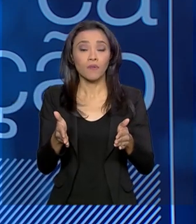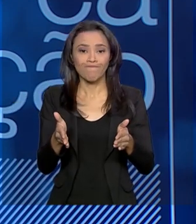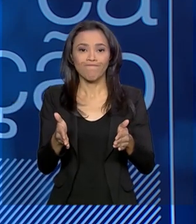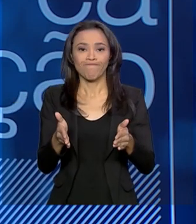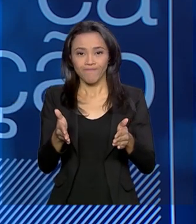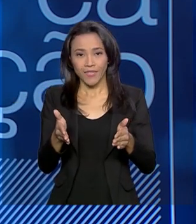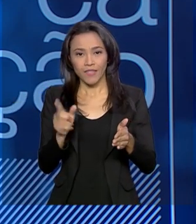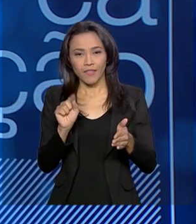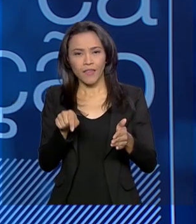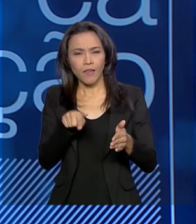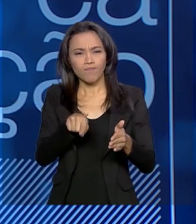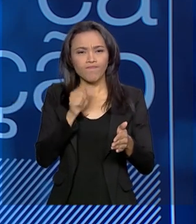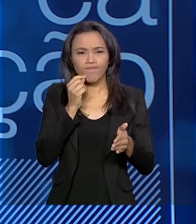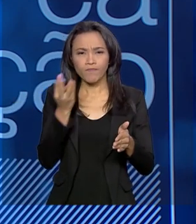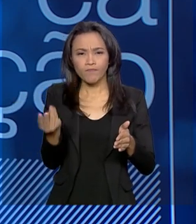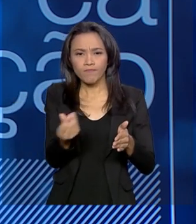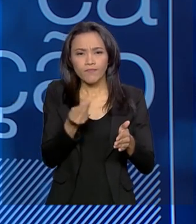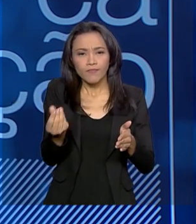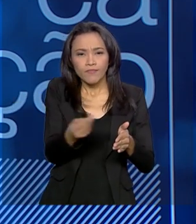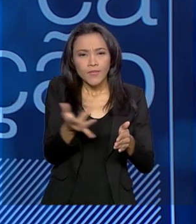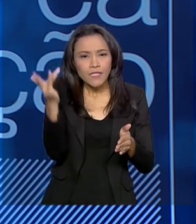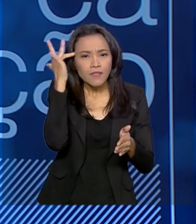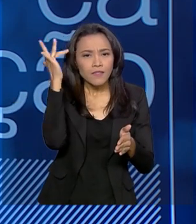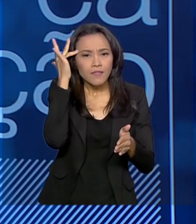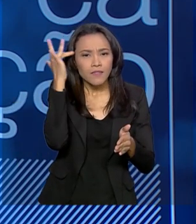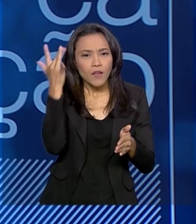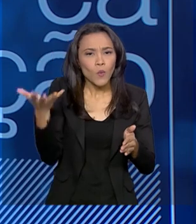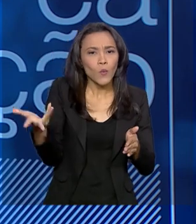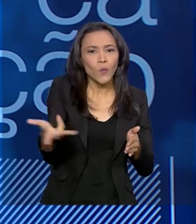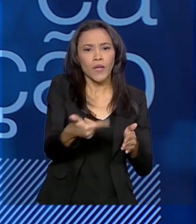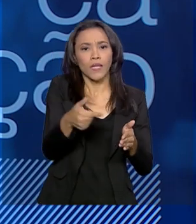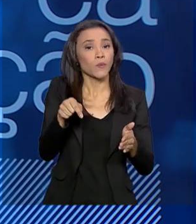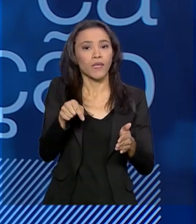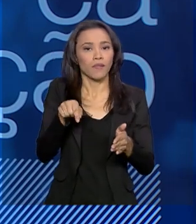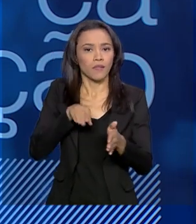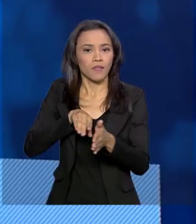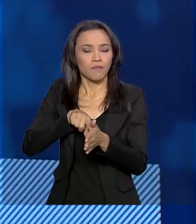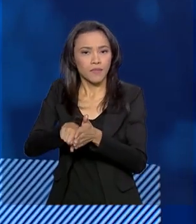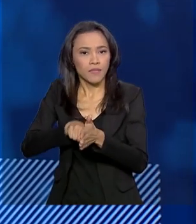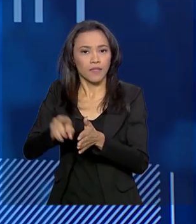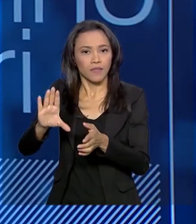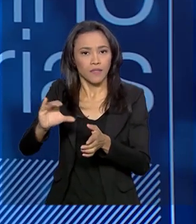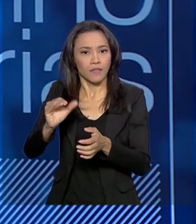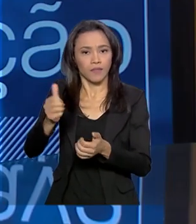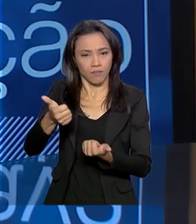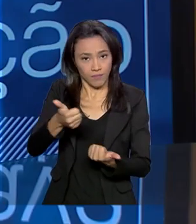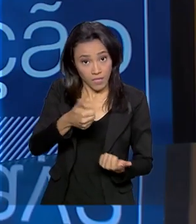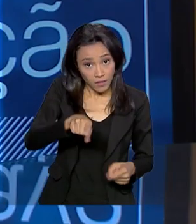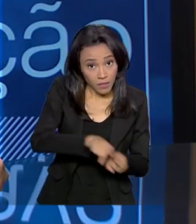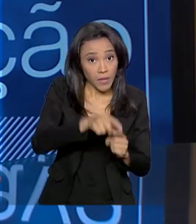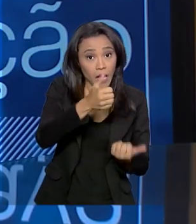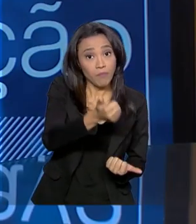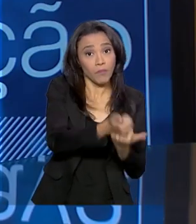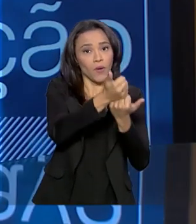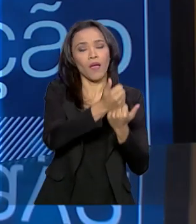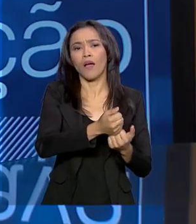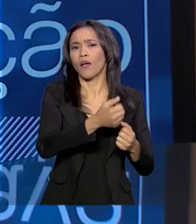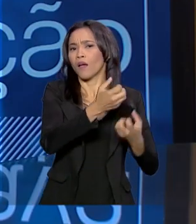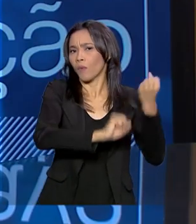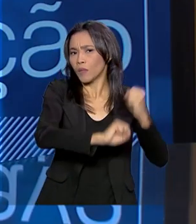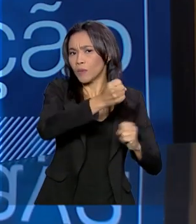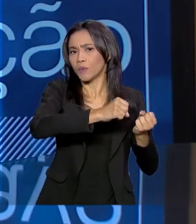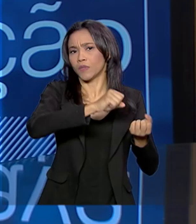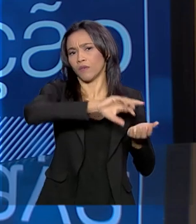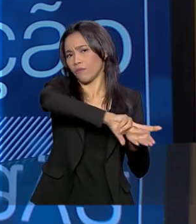diferenciam em termos de qualidade, como a gente mencionou, o impacto científico, e colaborar junto com as empresas. Nos Estados Unidos, por exemplo, que